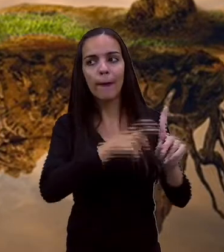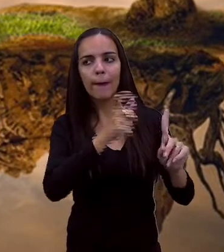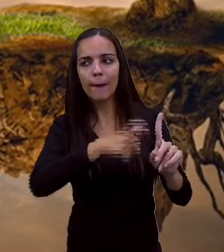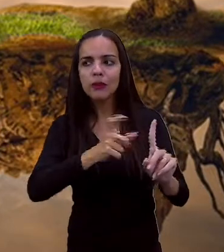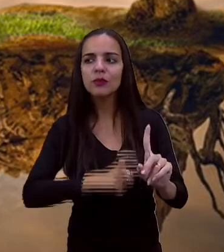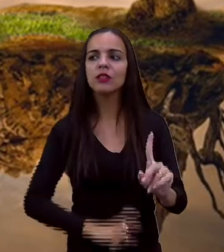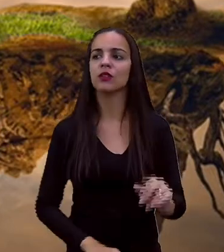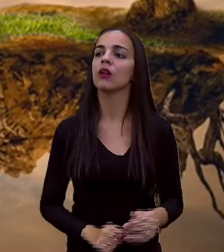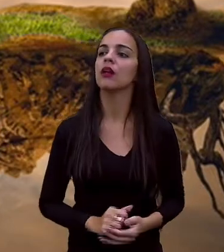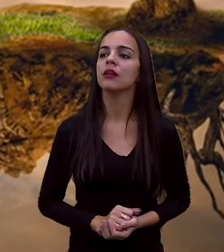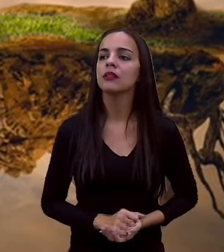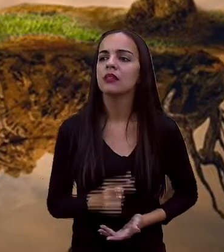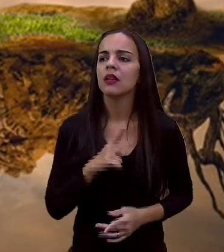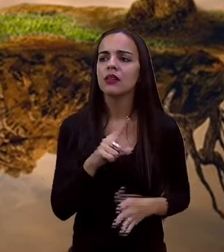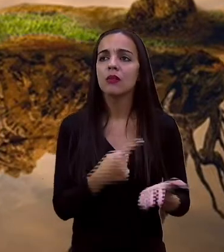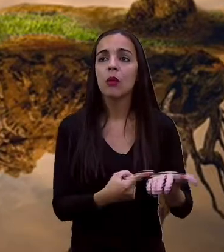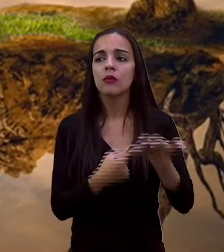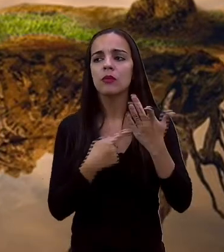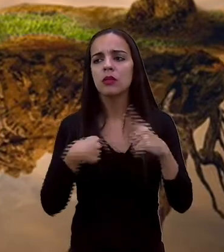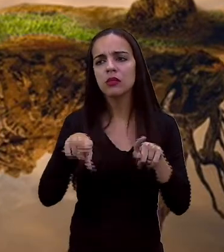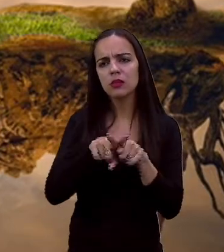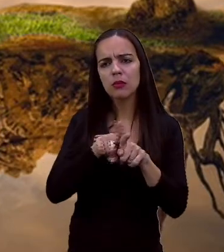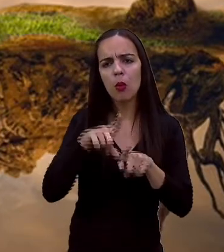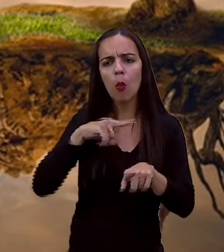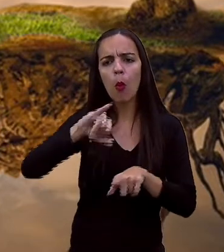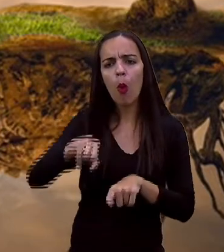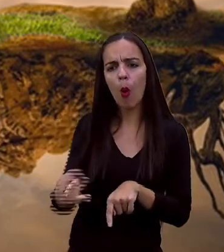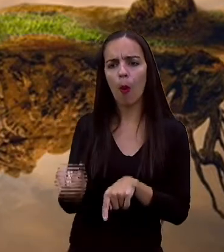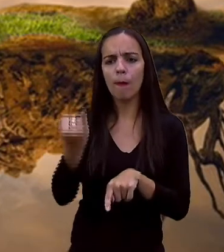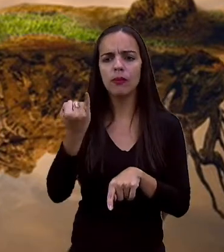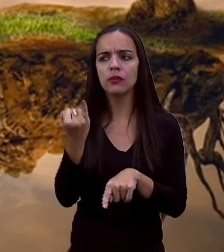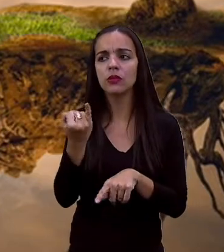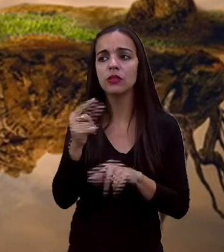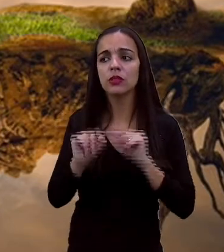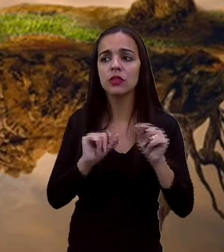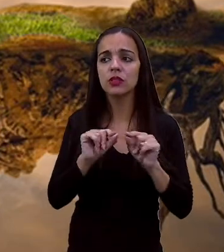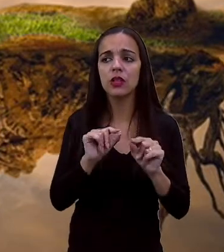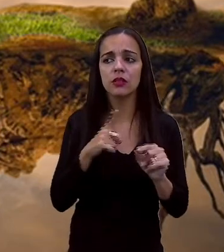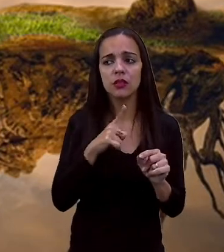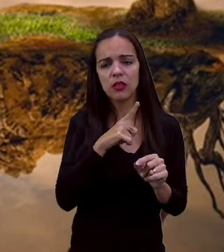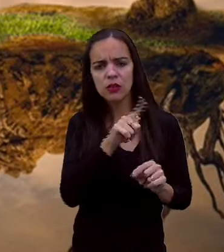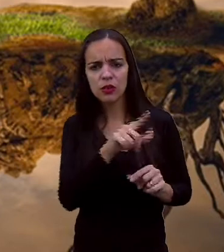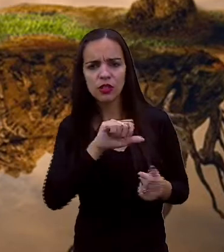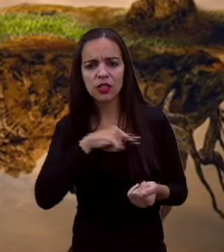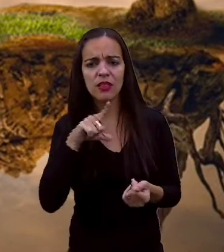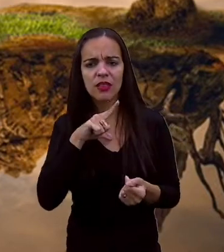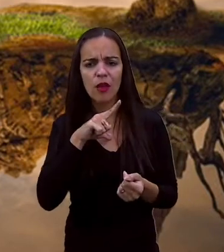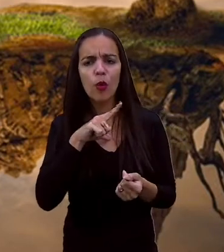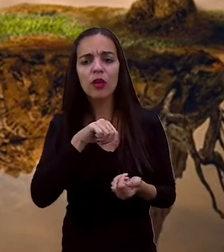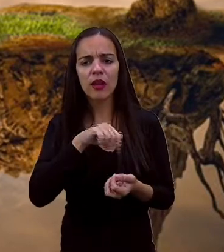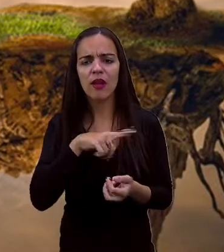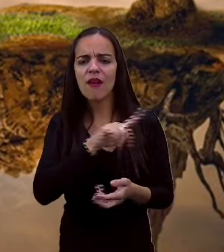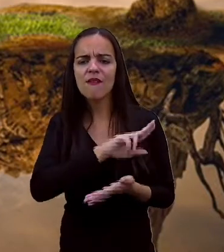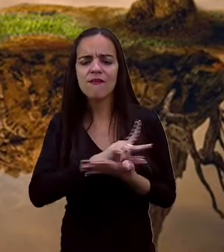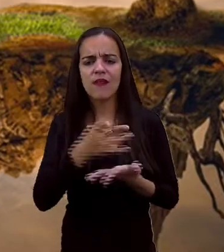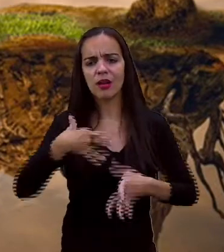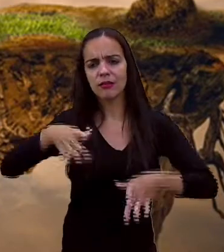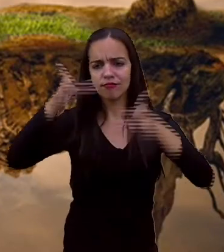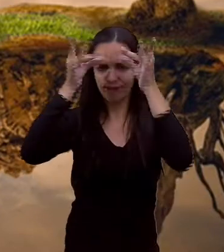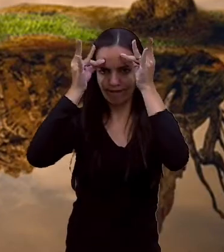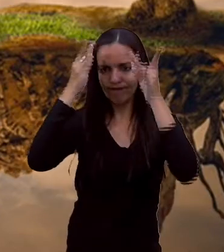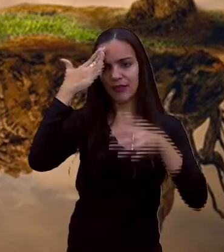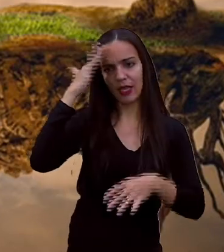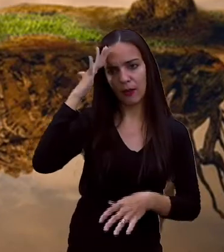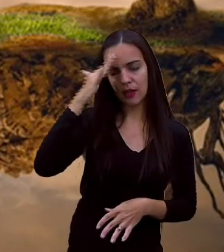fazer conosco? Ele vai nos dar essa oportunidade de nós criarmos diferentes interpretações a respeito das